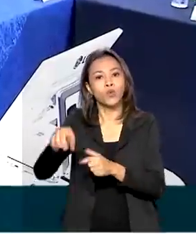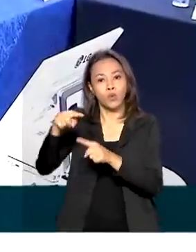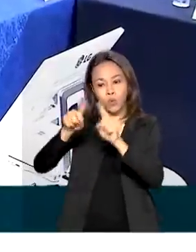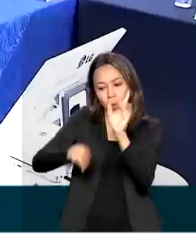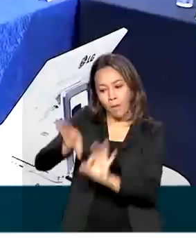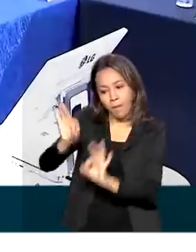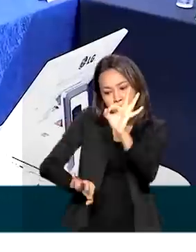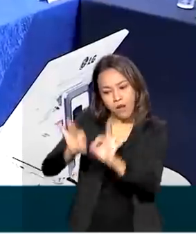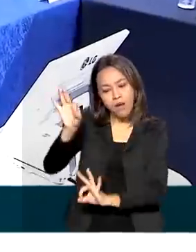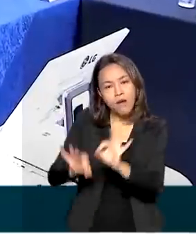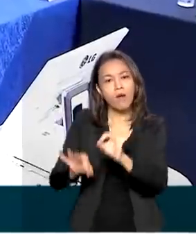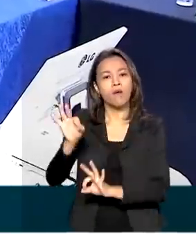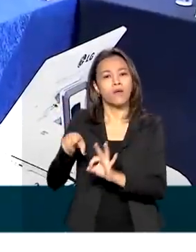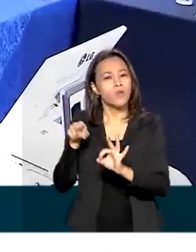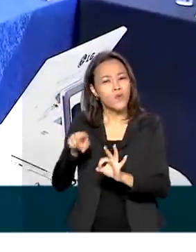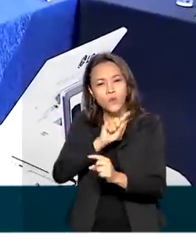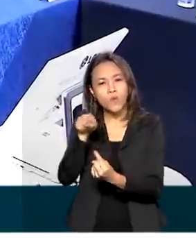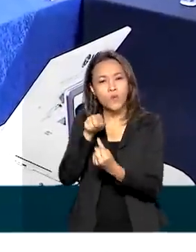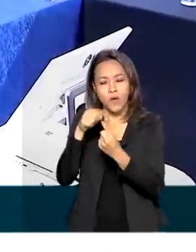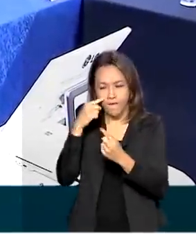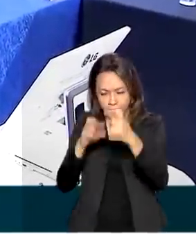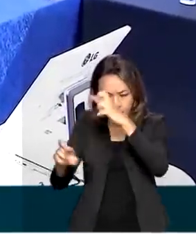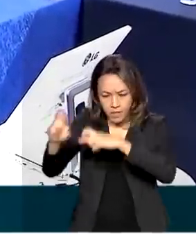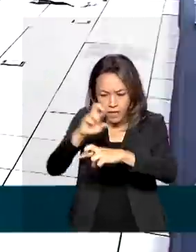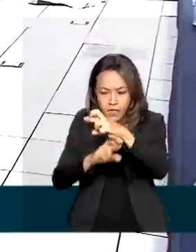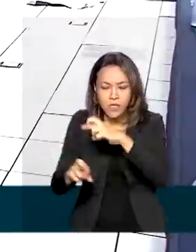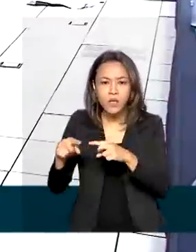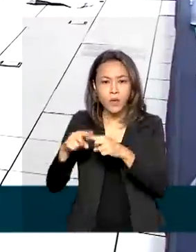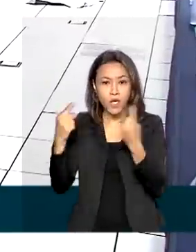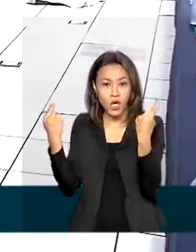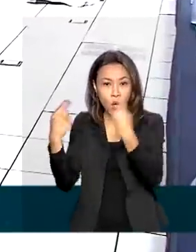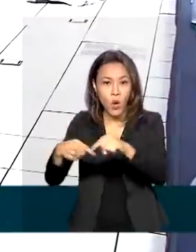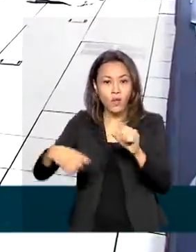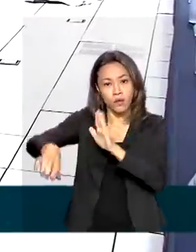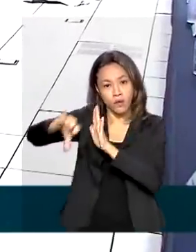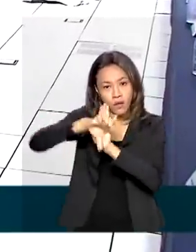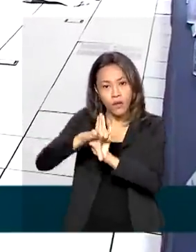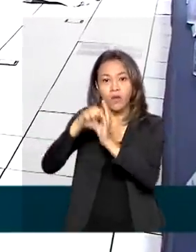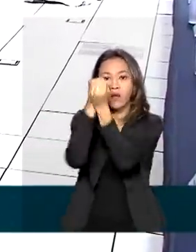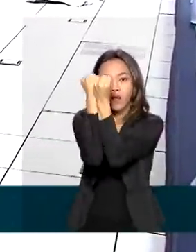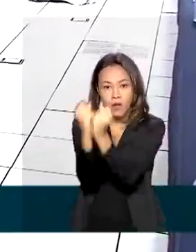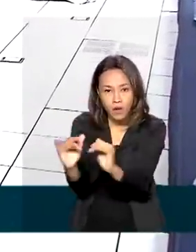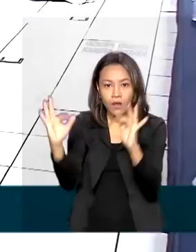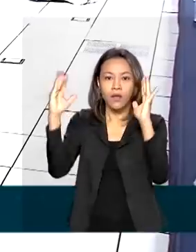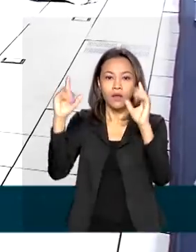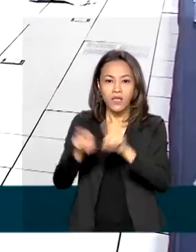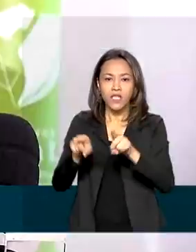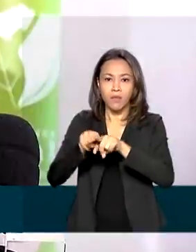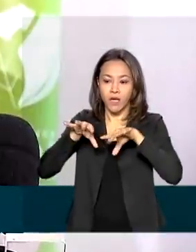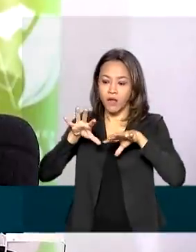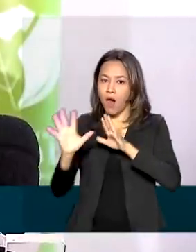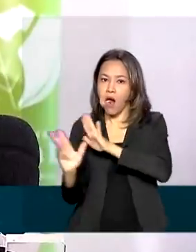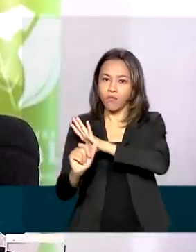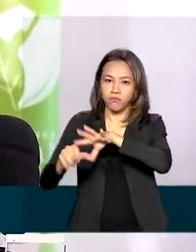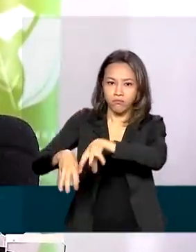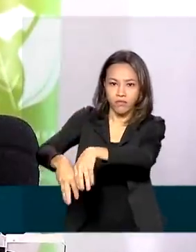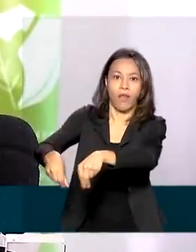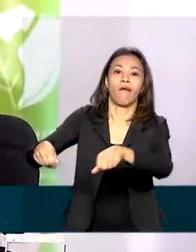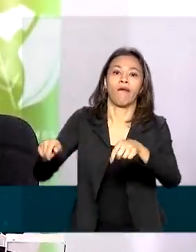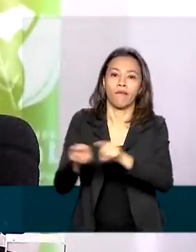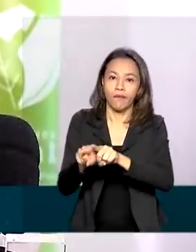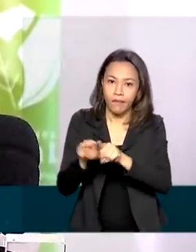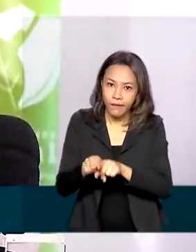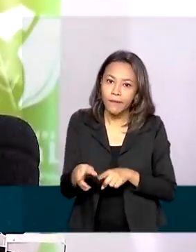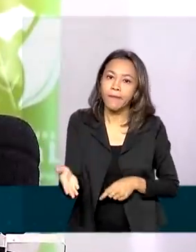ações estratégicas de fiscalização e combate aos crimes ambientais e fundiários. No período anterior,